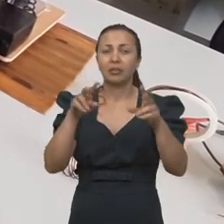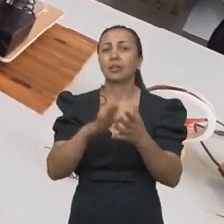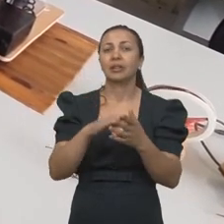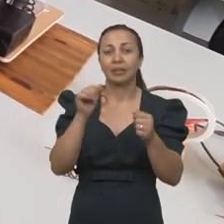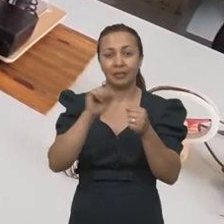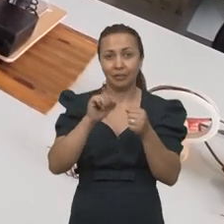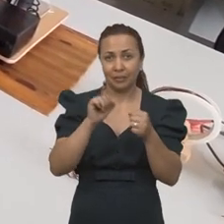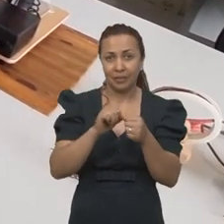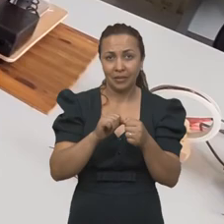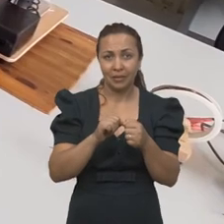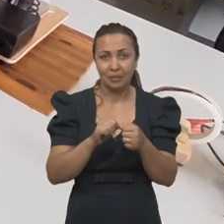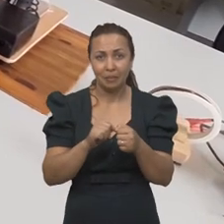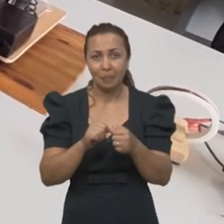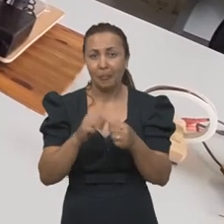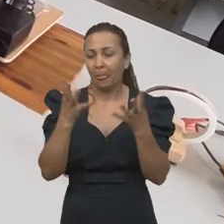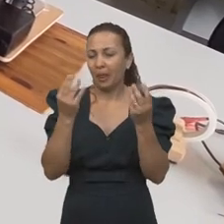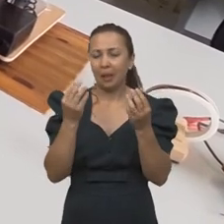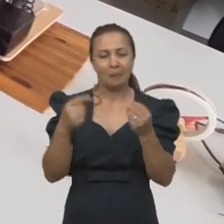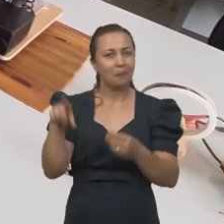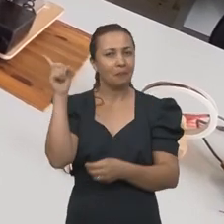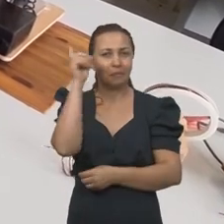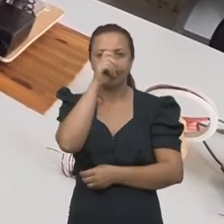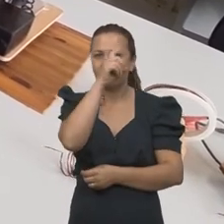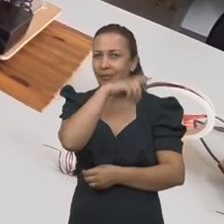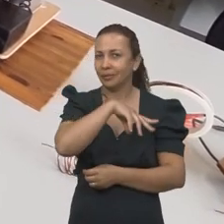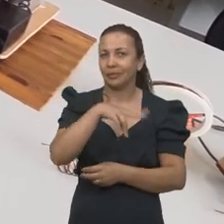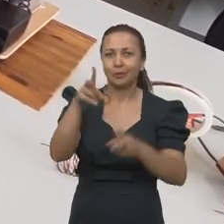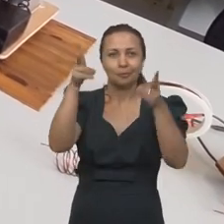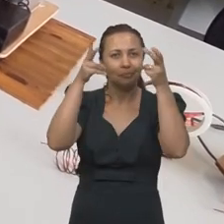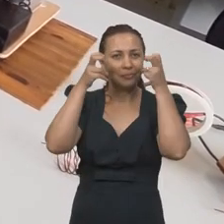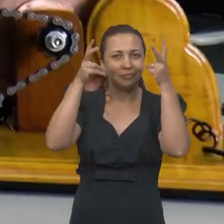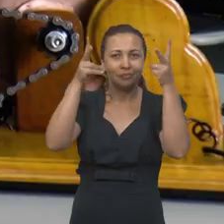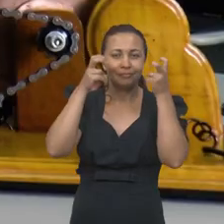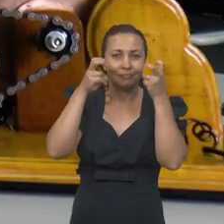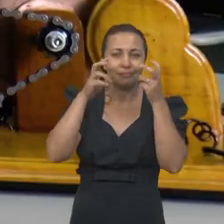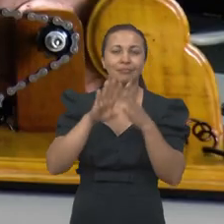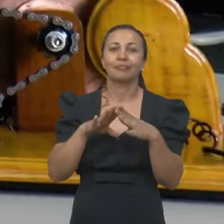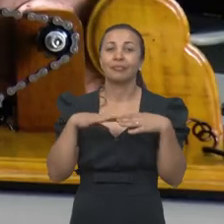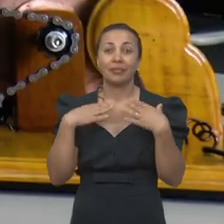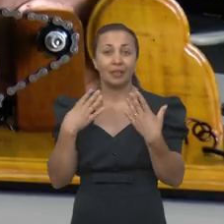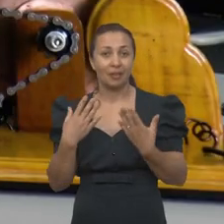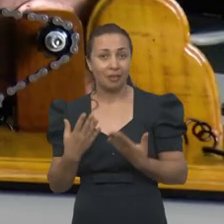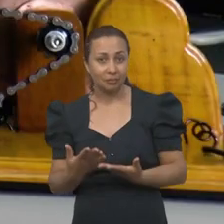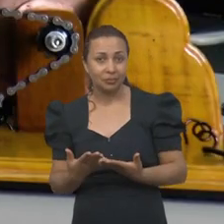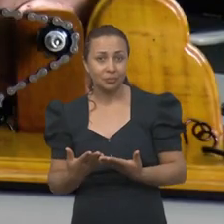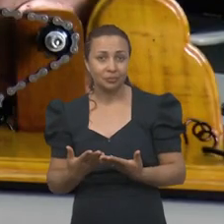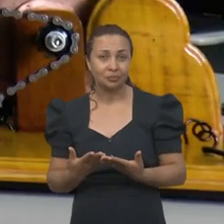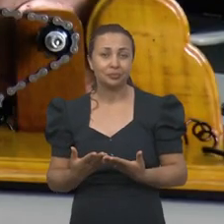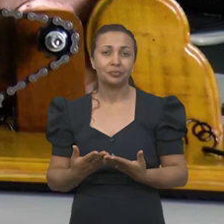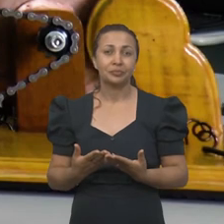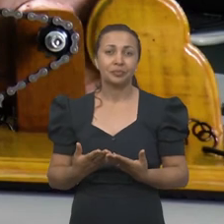que ele diz que ele fez são muito difíceis de captar, né? Então nesse